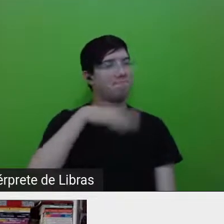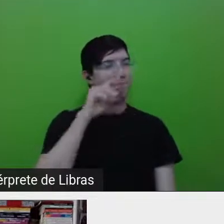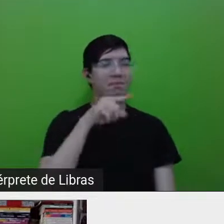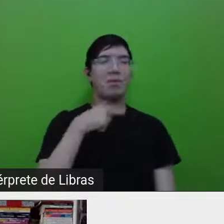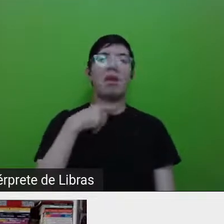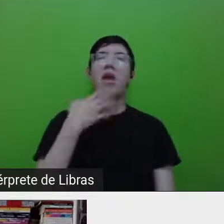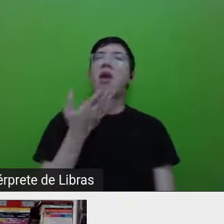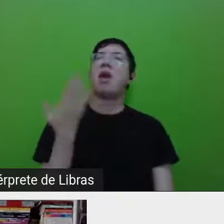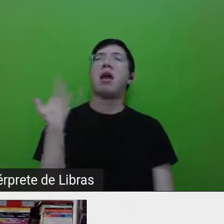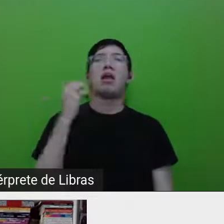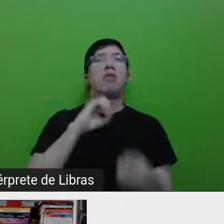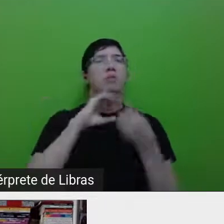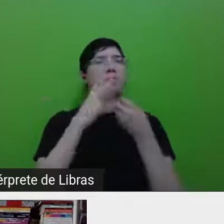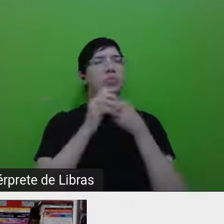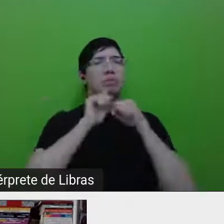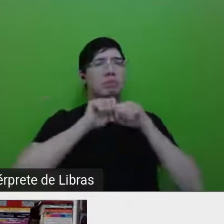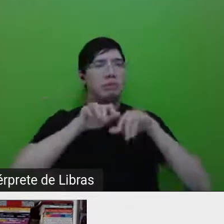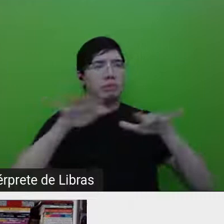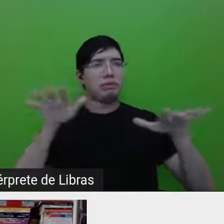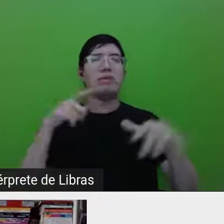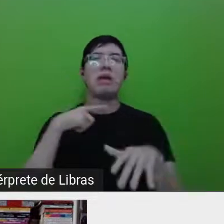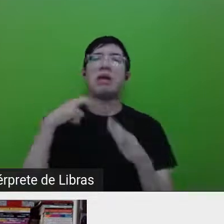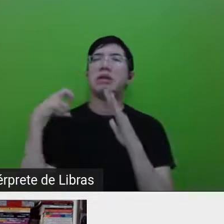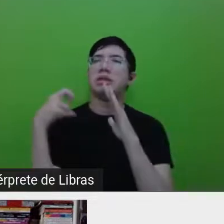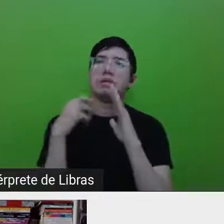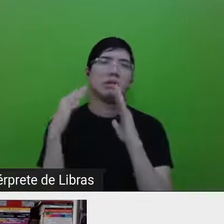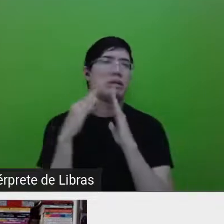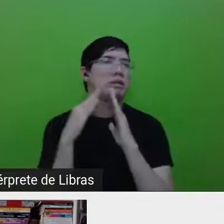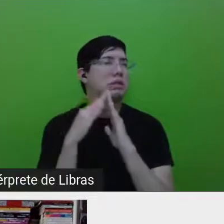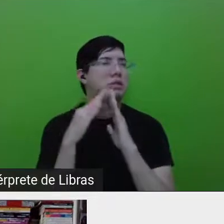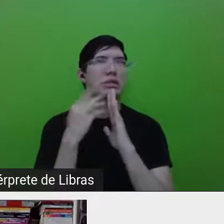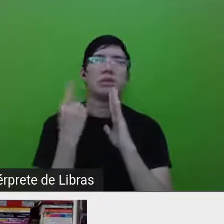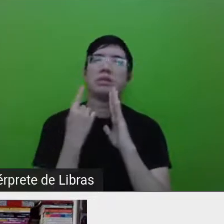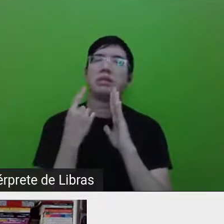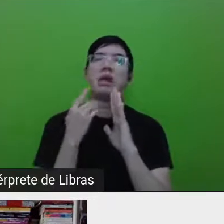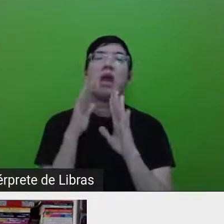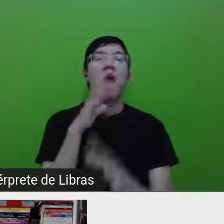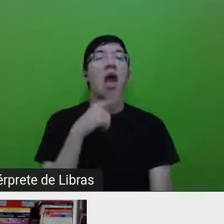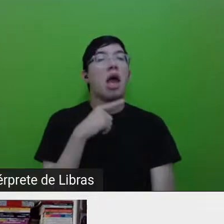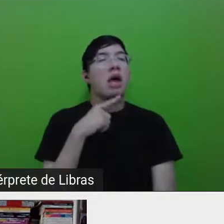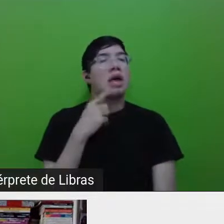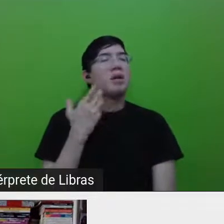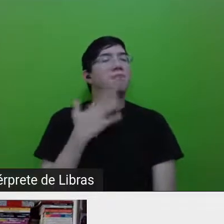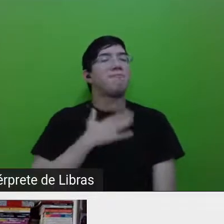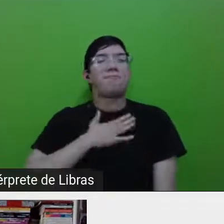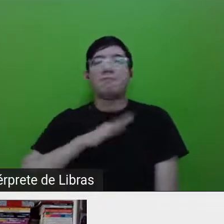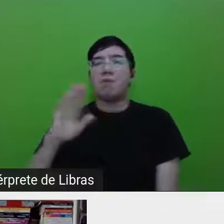dificuldade em ler livros muito volumosos. Volumosos.